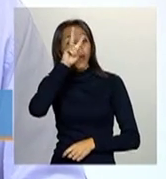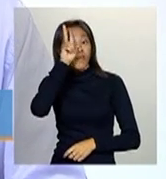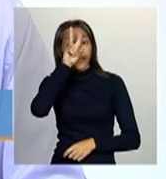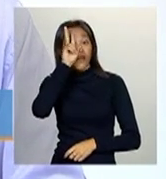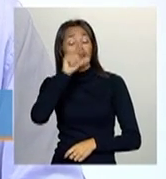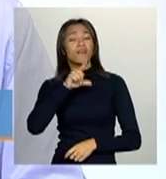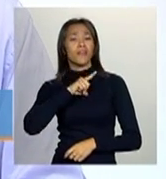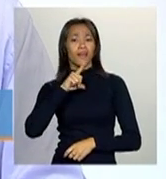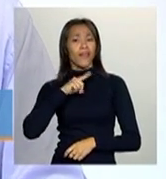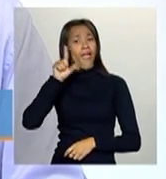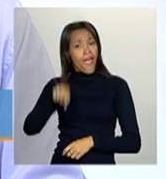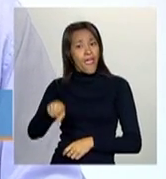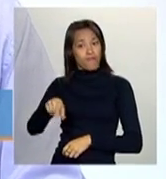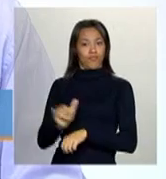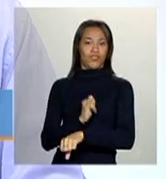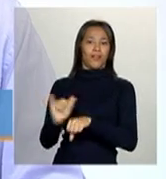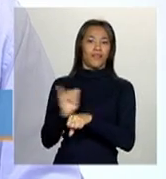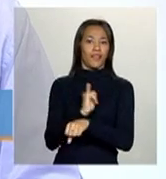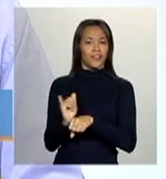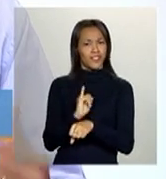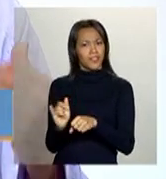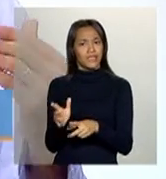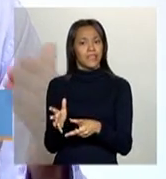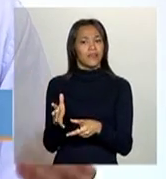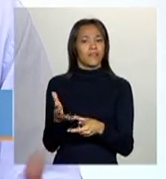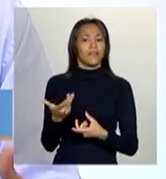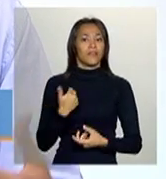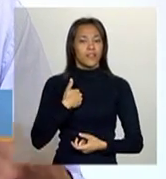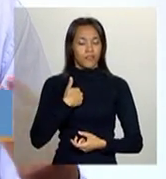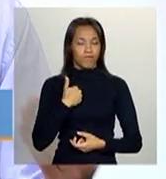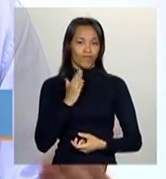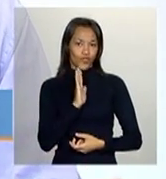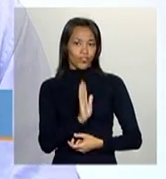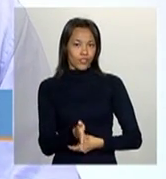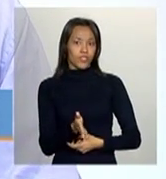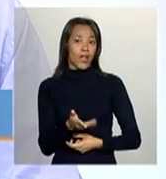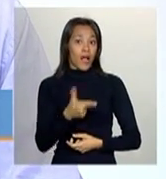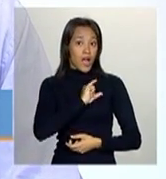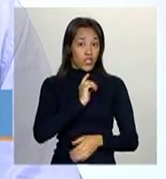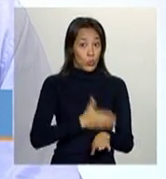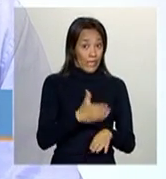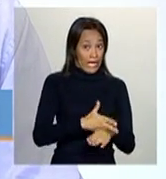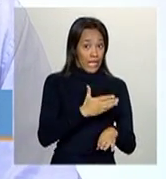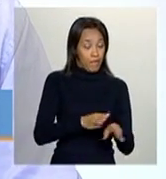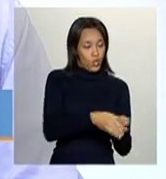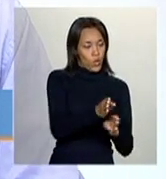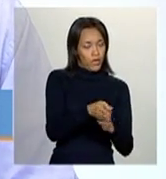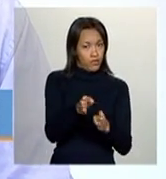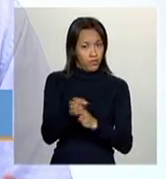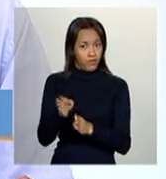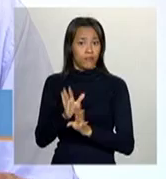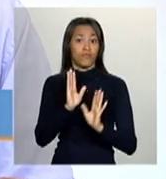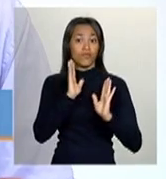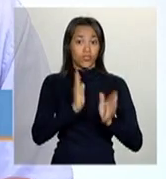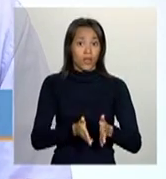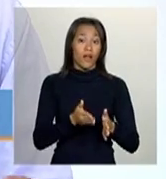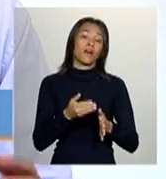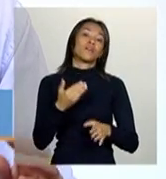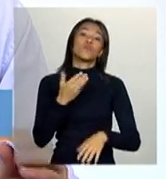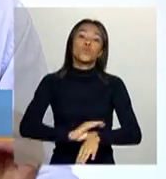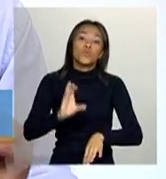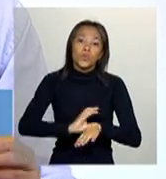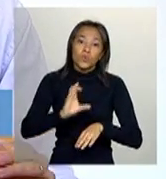que é um instrumento que também está em... A gente já, né, na capacitação que a gente já teve com o SECAD, gente já viu